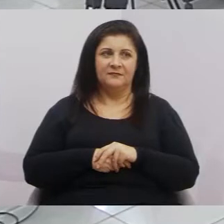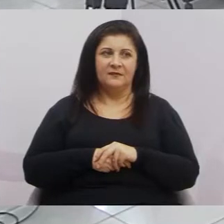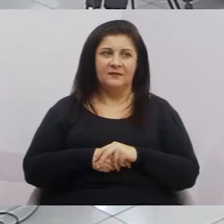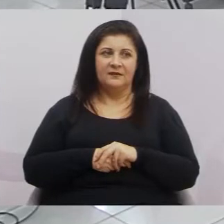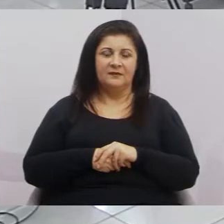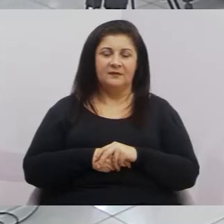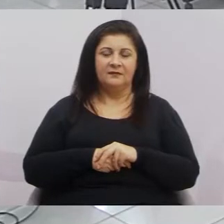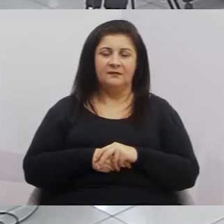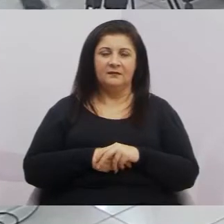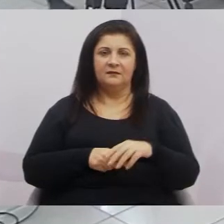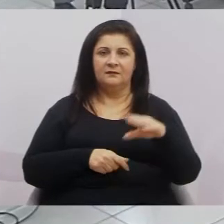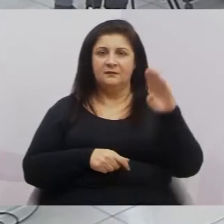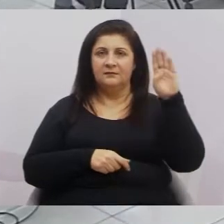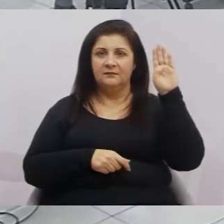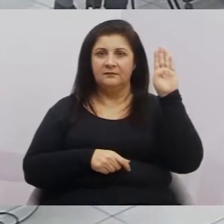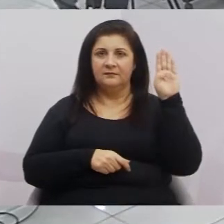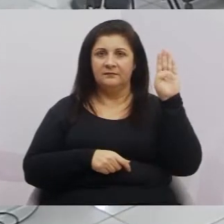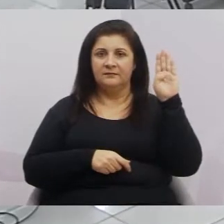Pois não, vereador, pode?